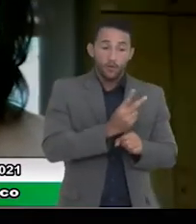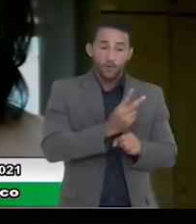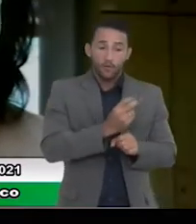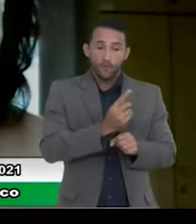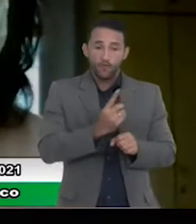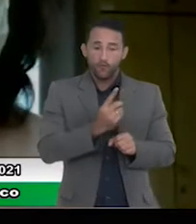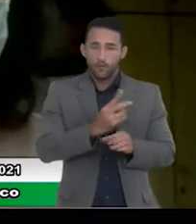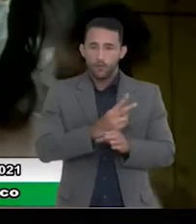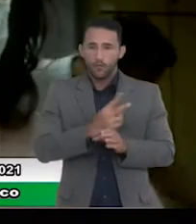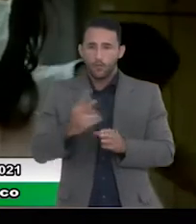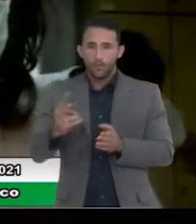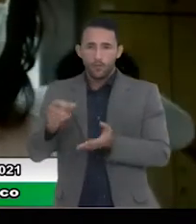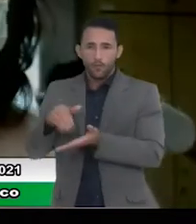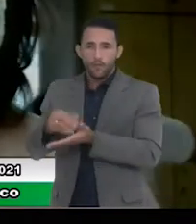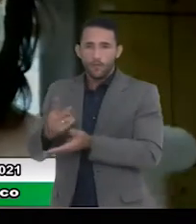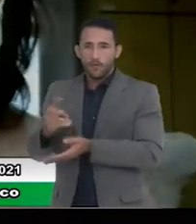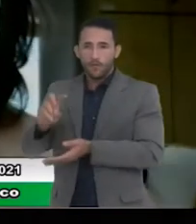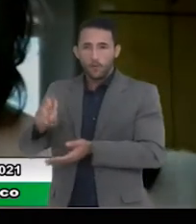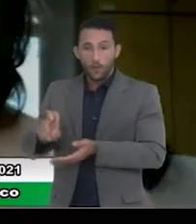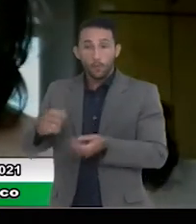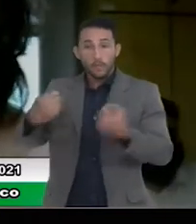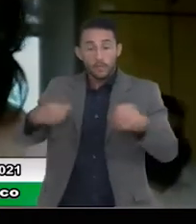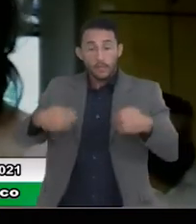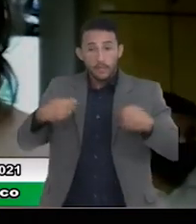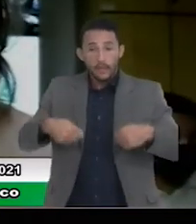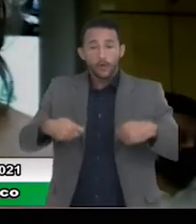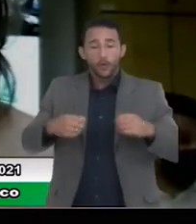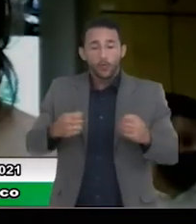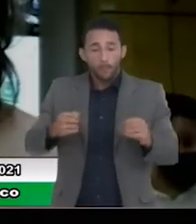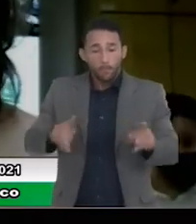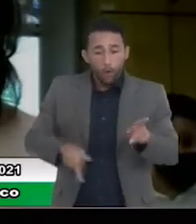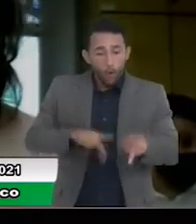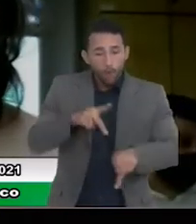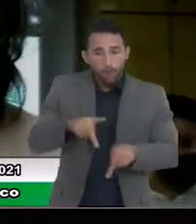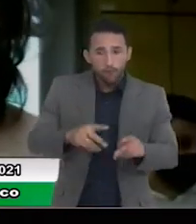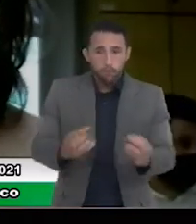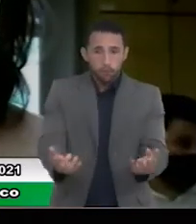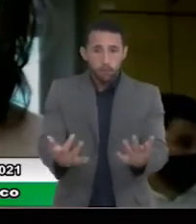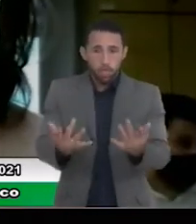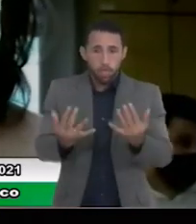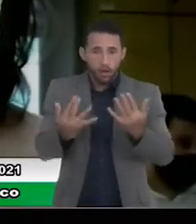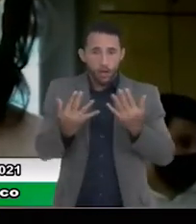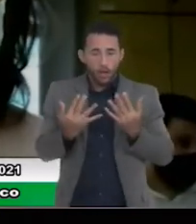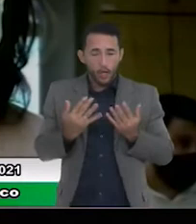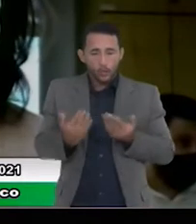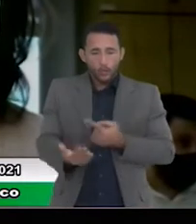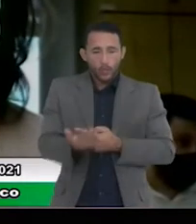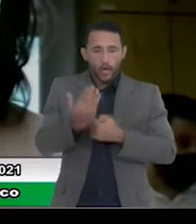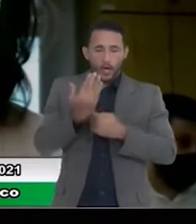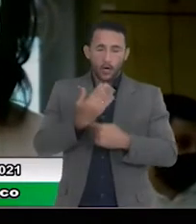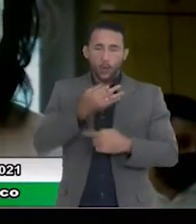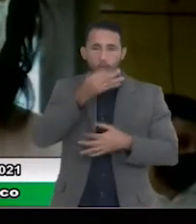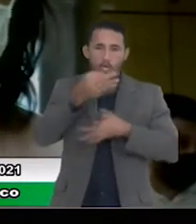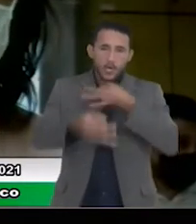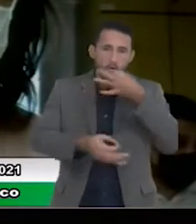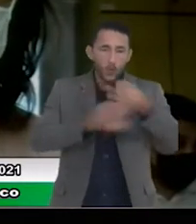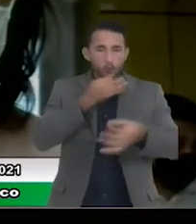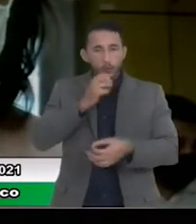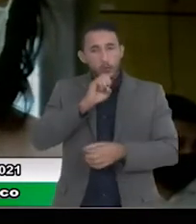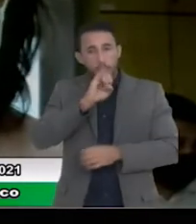essa construção tem que ser com a comunidade, tem que ser com participação dessa casa de leis e de toda a população, de forma direta,